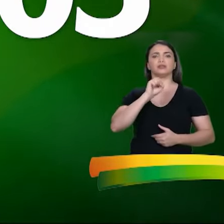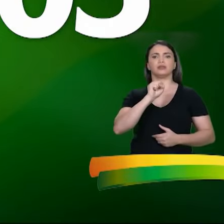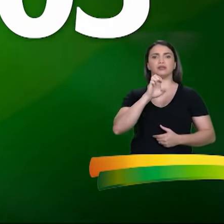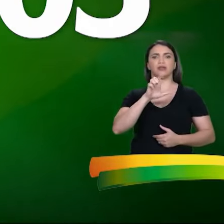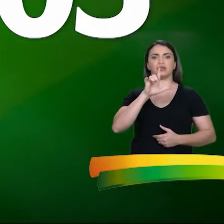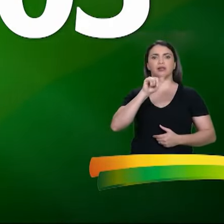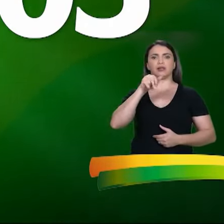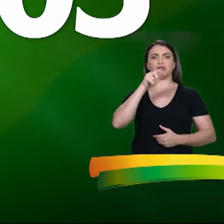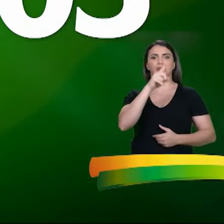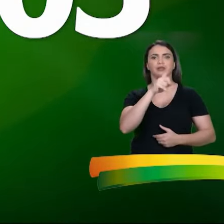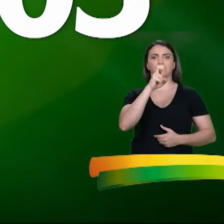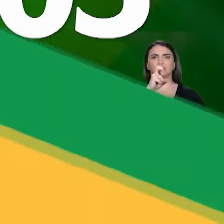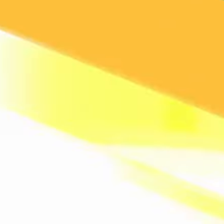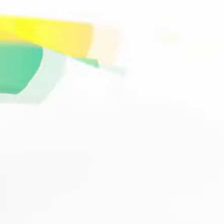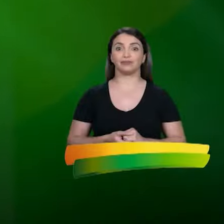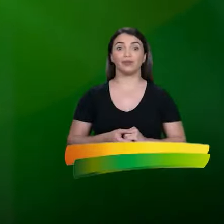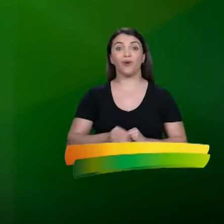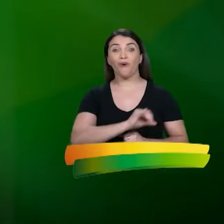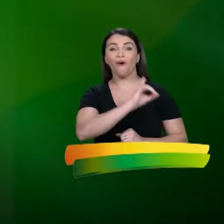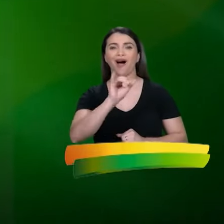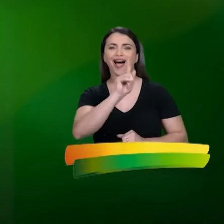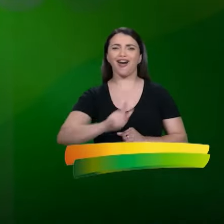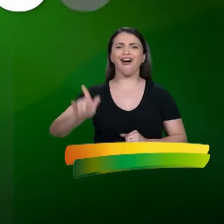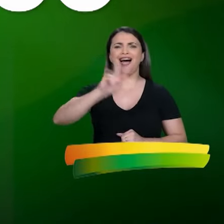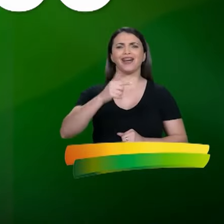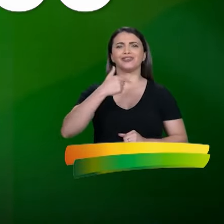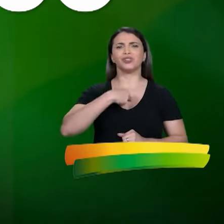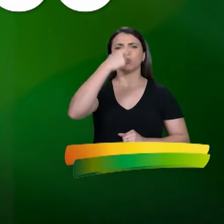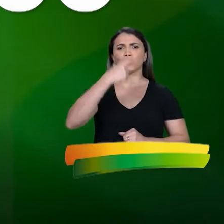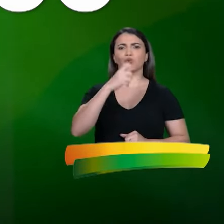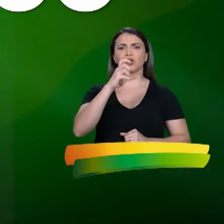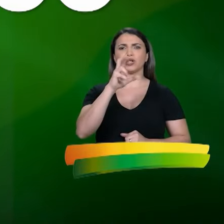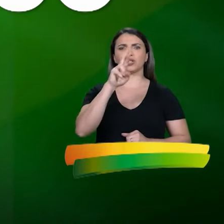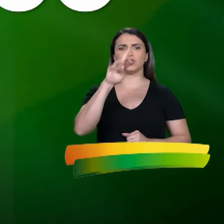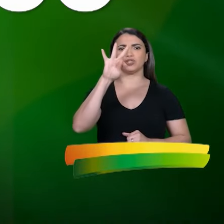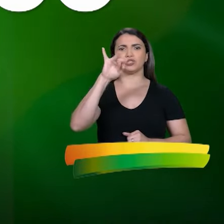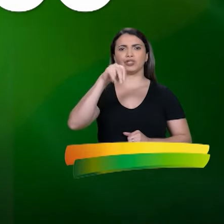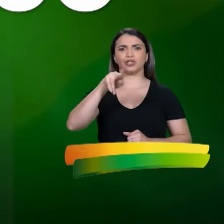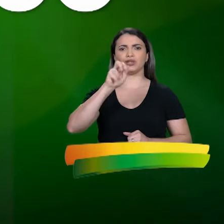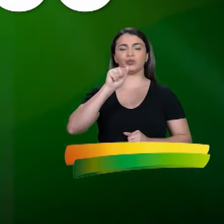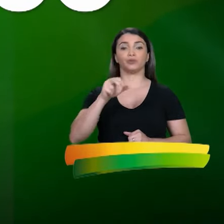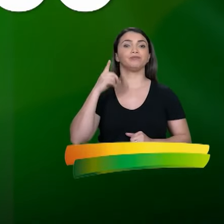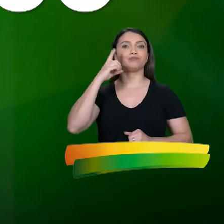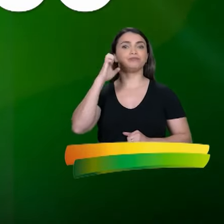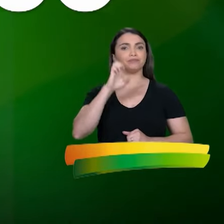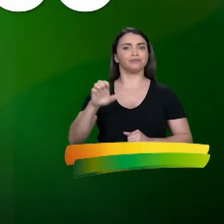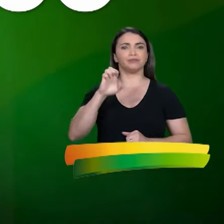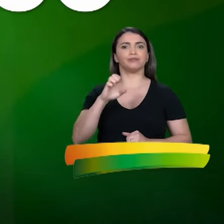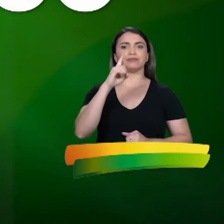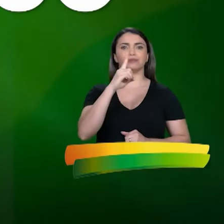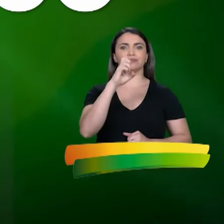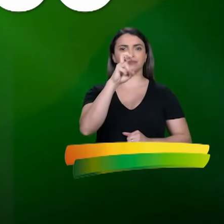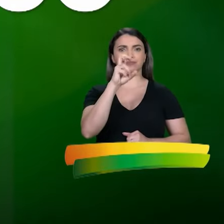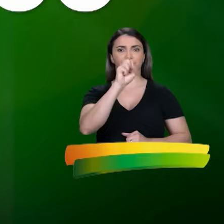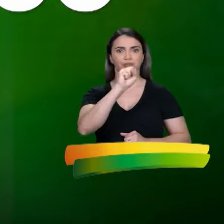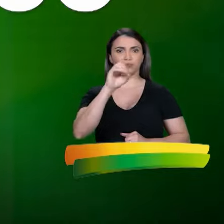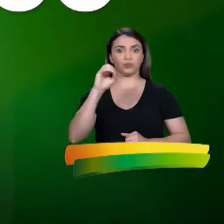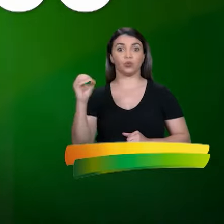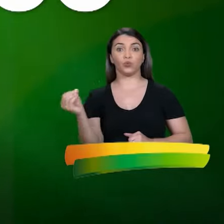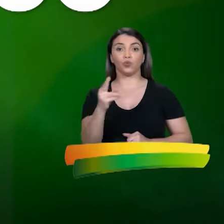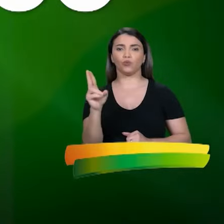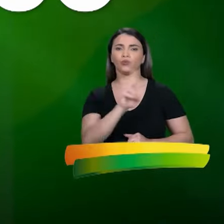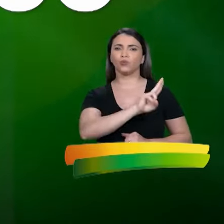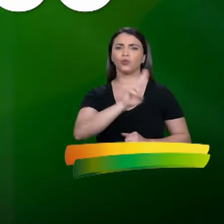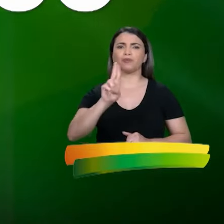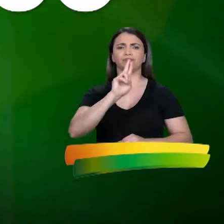15505. Alô Goiás, eu sou o Cristiano Castro, candidato a deputado estadual 15800. O novo